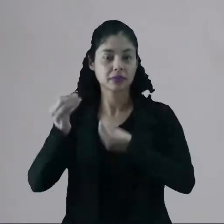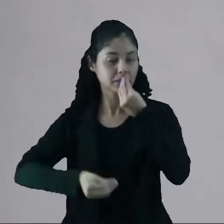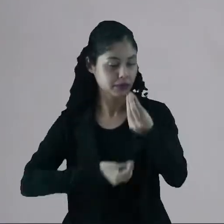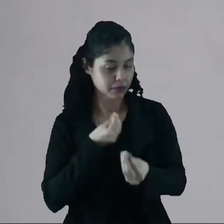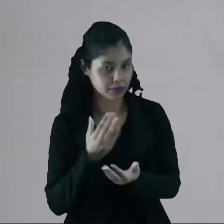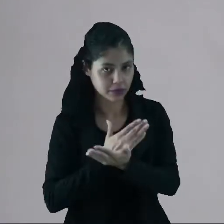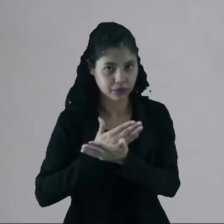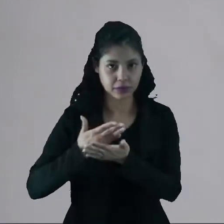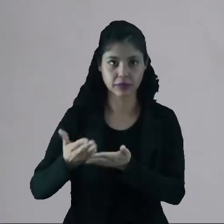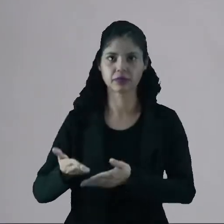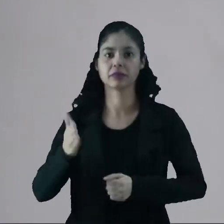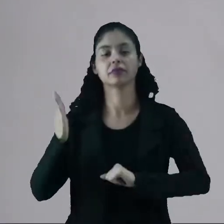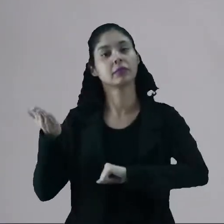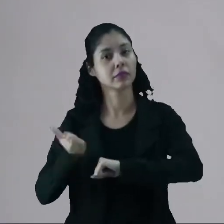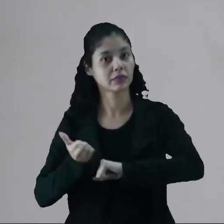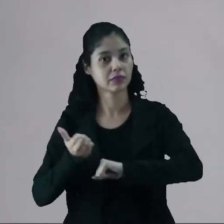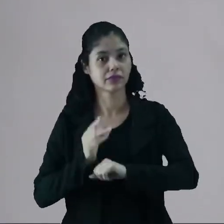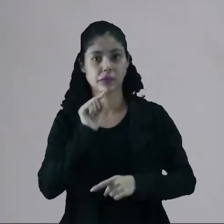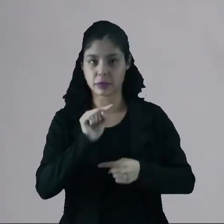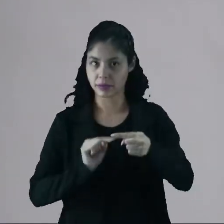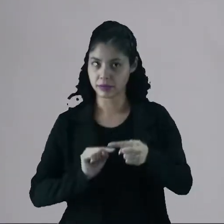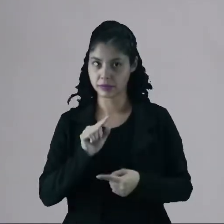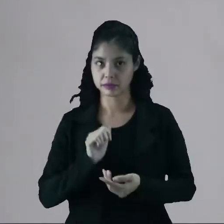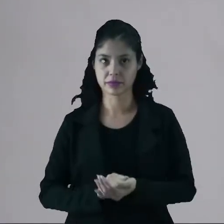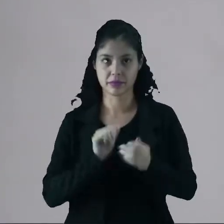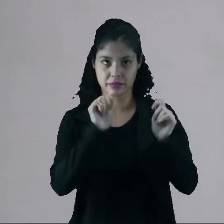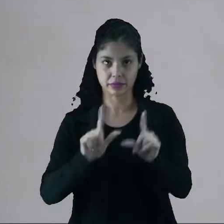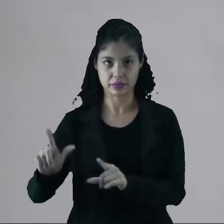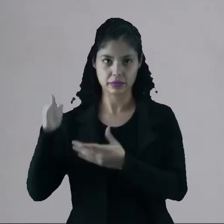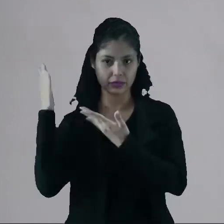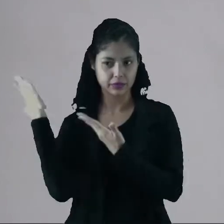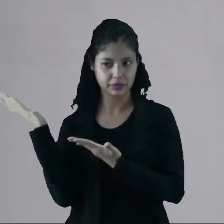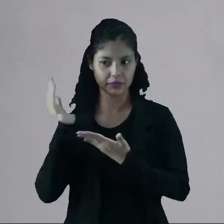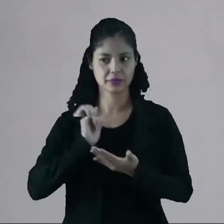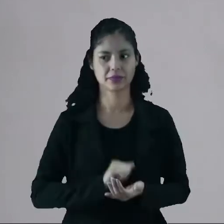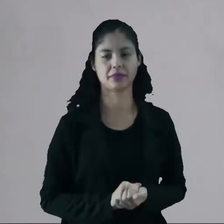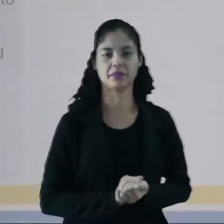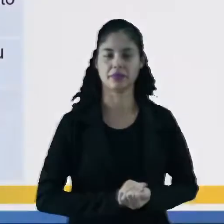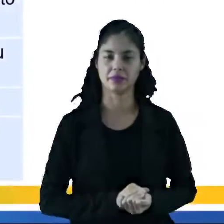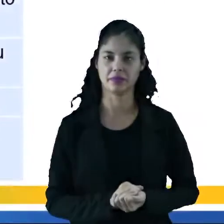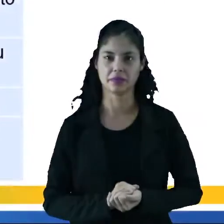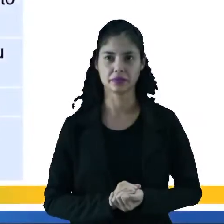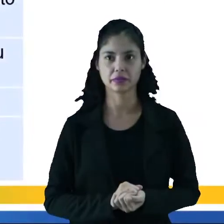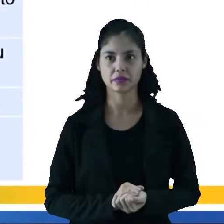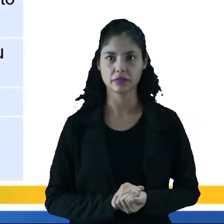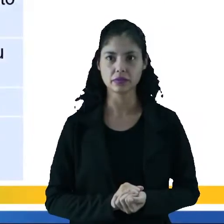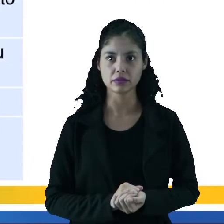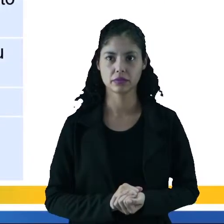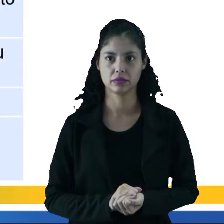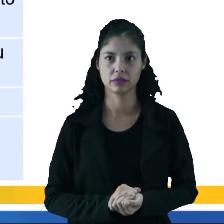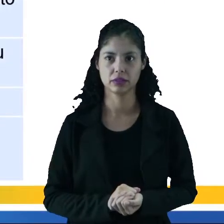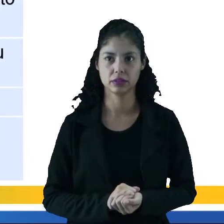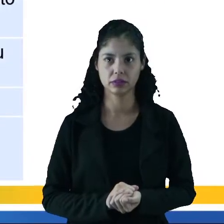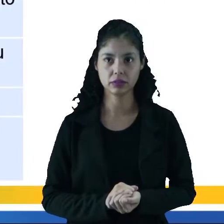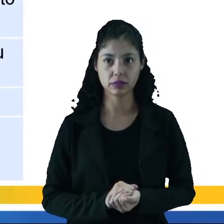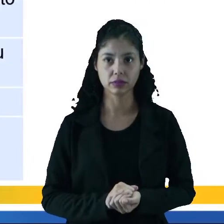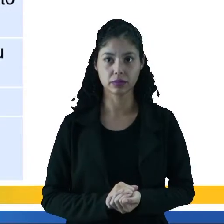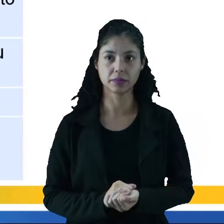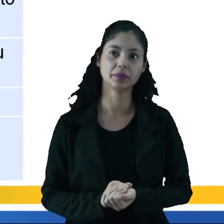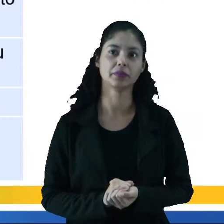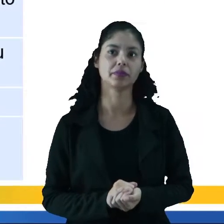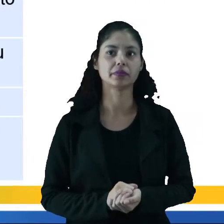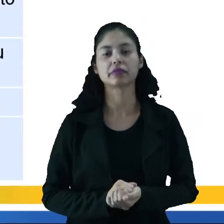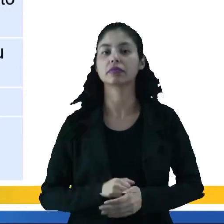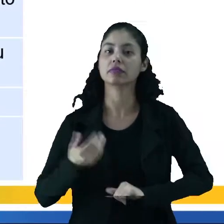esse início da Idade Moderna foi dividido. Acompanhe comigo aqui nesse slide. Eu tenho